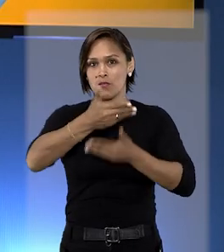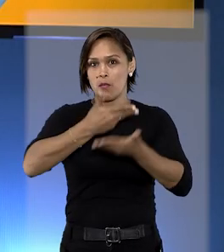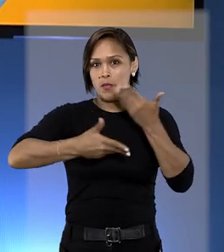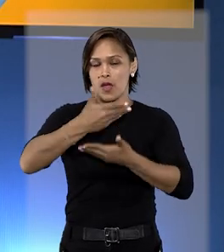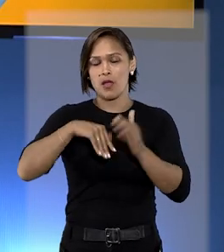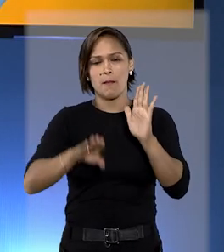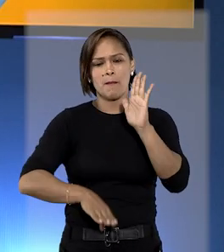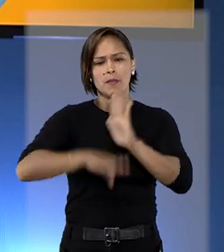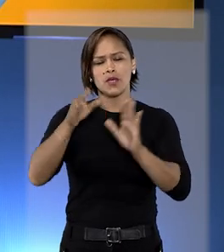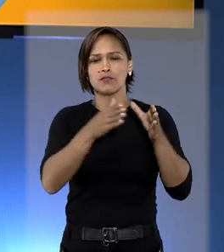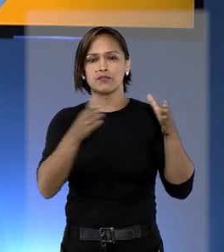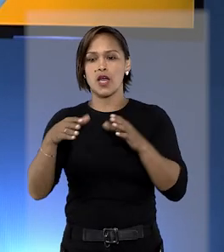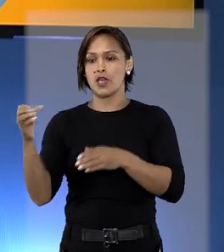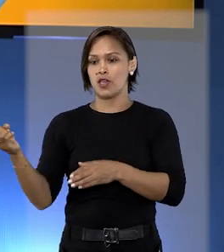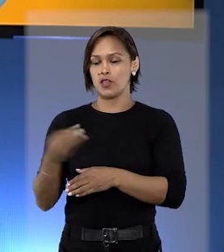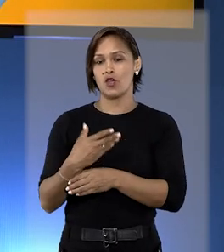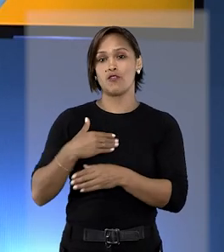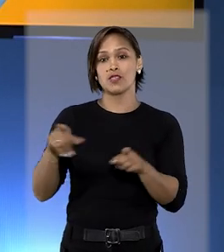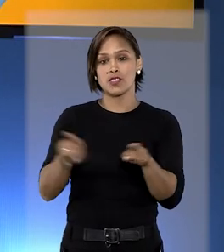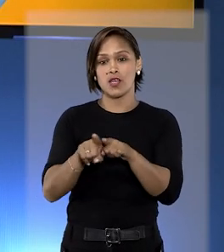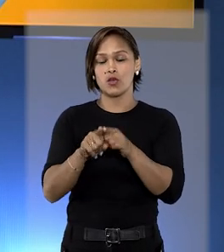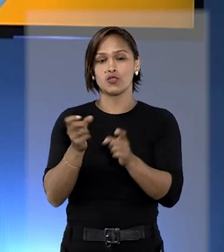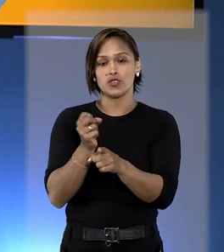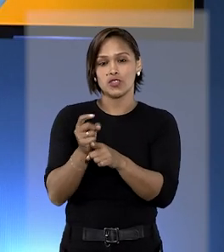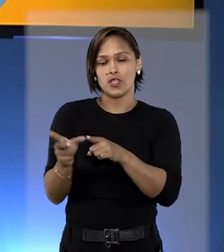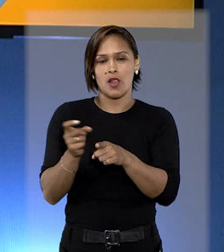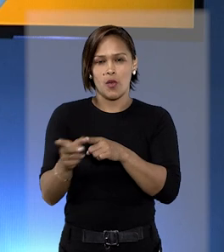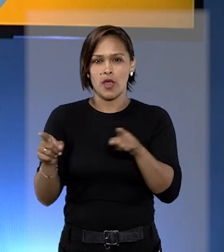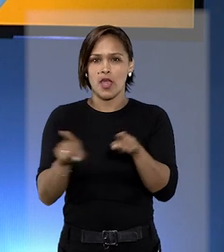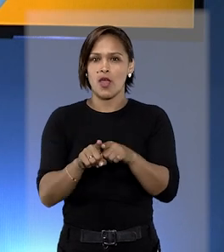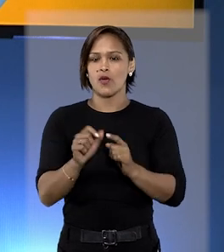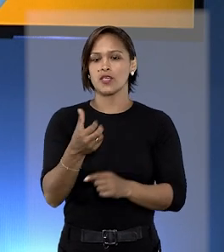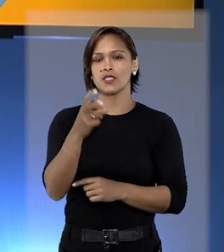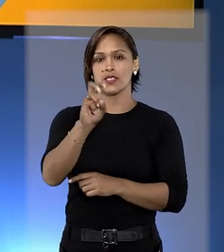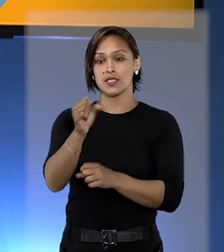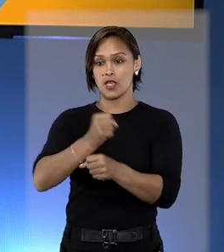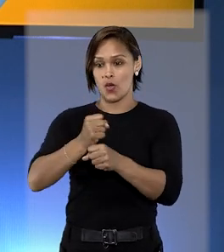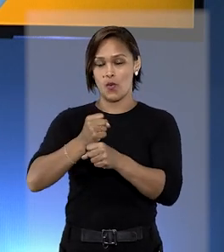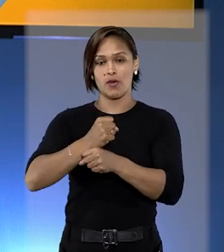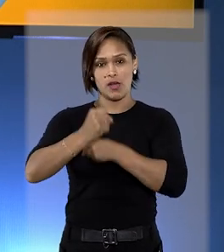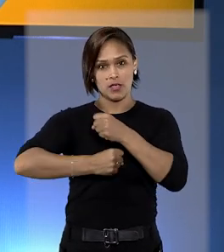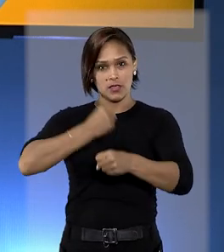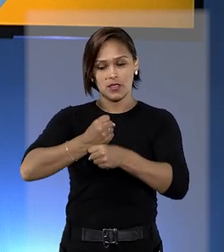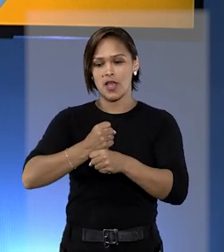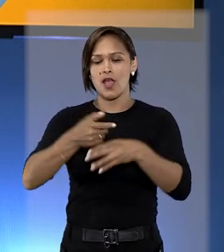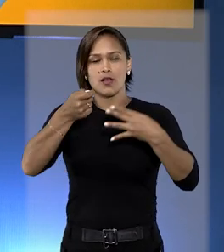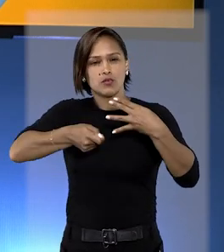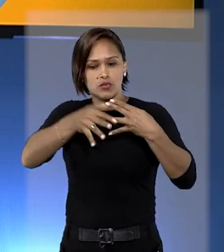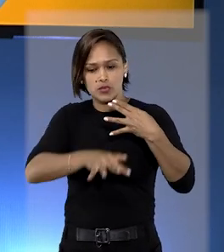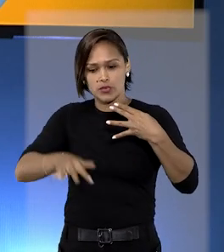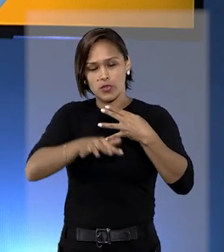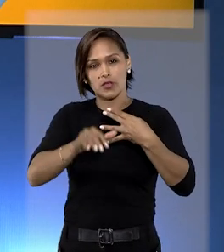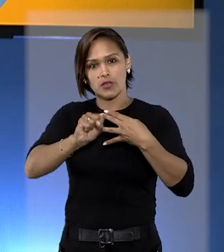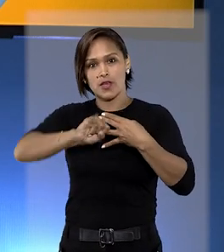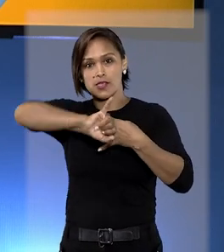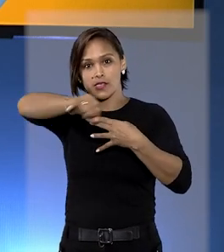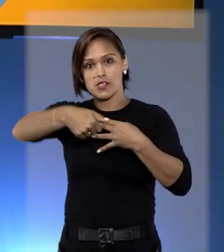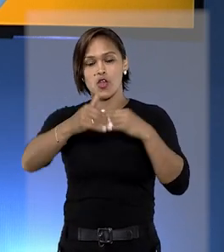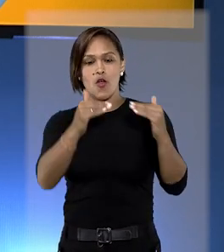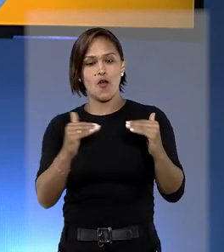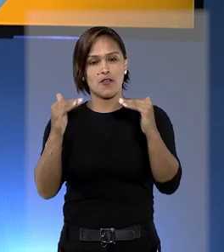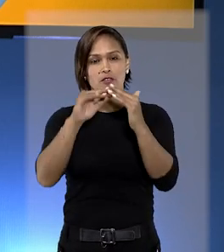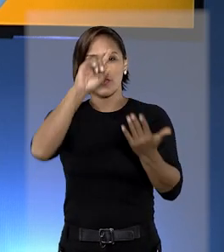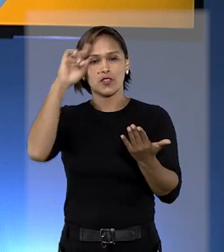Prazo máximo de renovação compulsória de aluguel comercial é de cinco anos. Essa jurisprudência do STJ foi